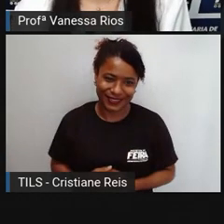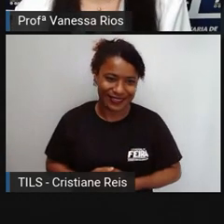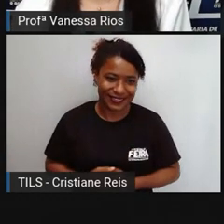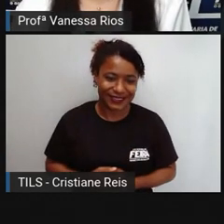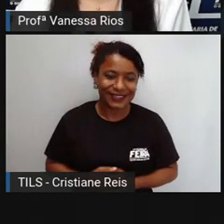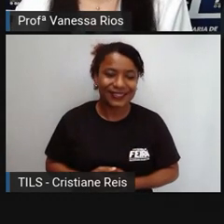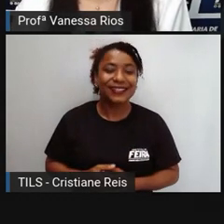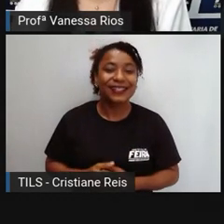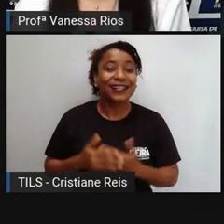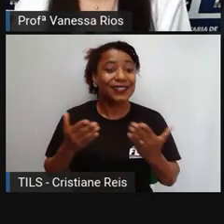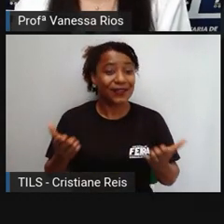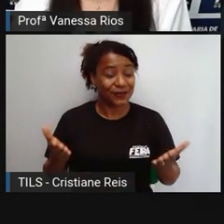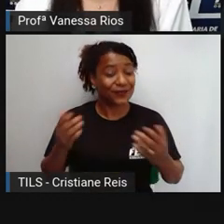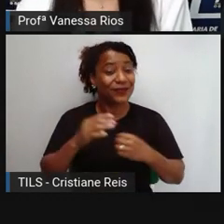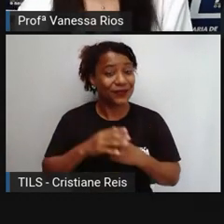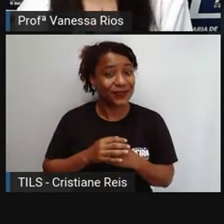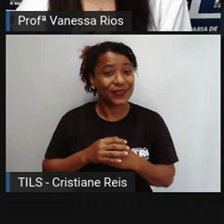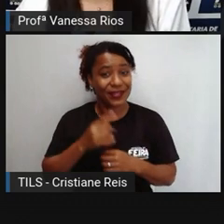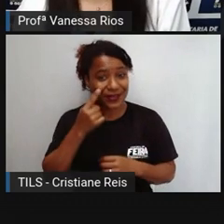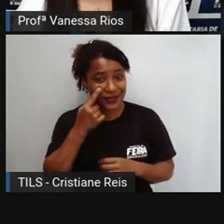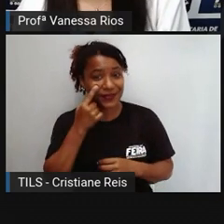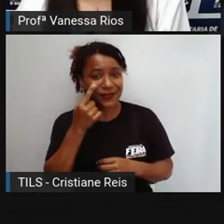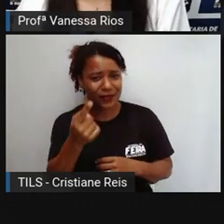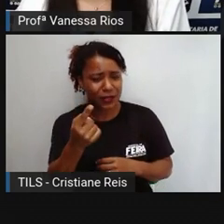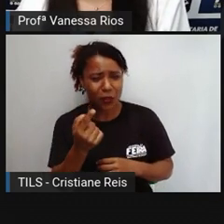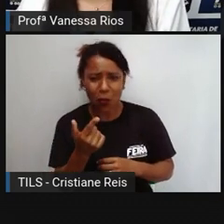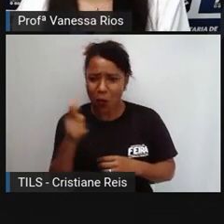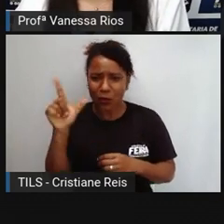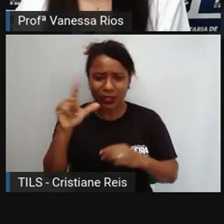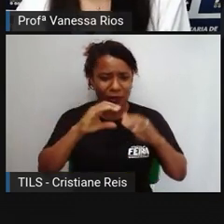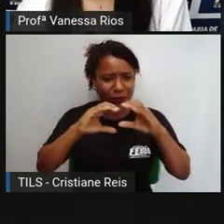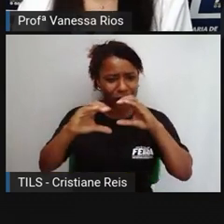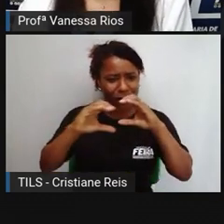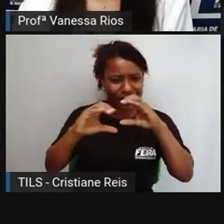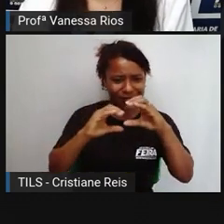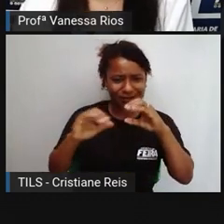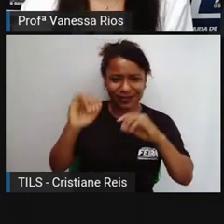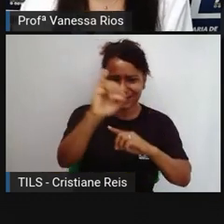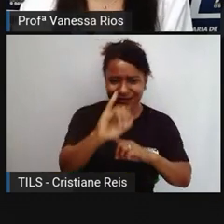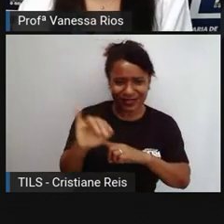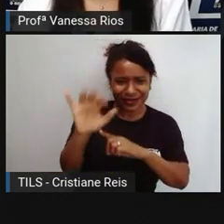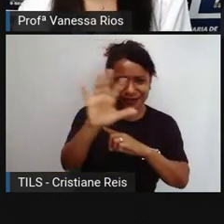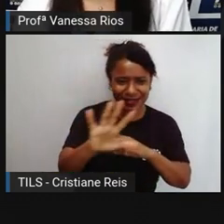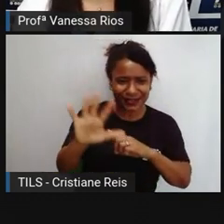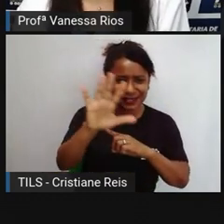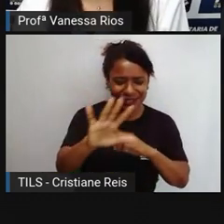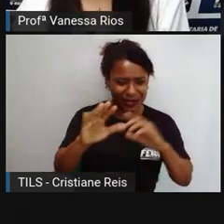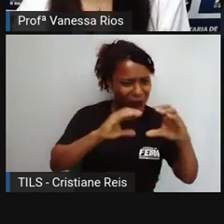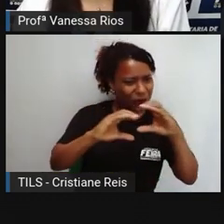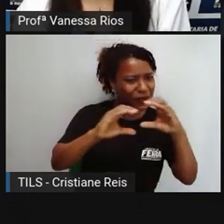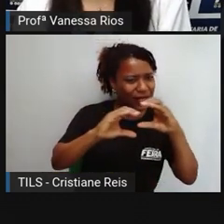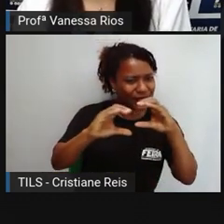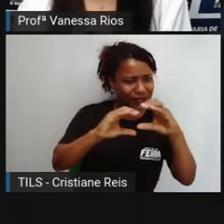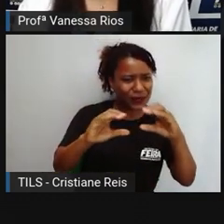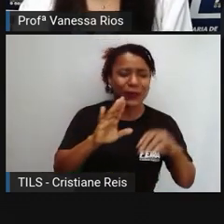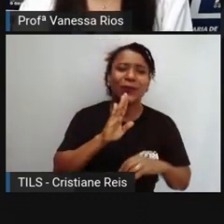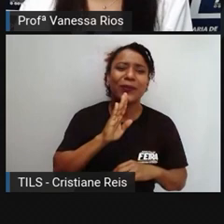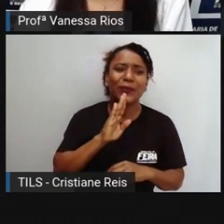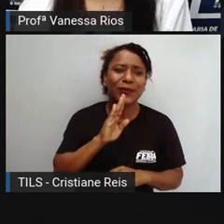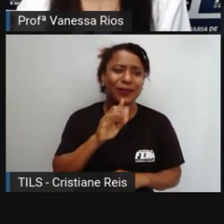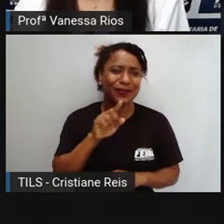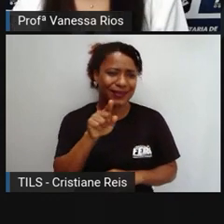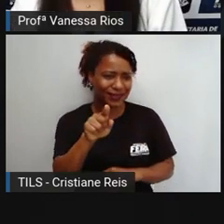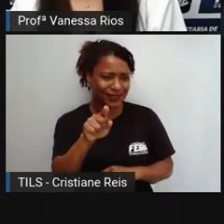Agora para trás, essa outra forma de comunicação. Já ouviram, né, já observaram aí essas imagens em algum